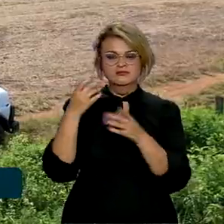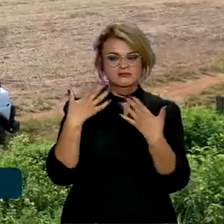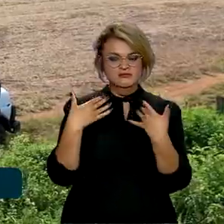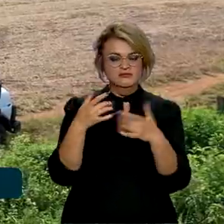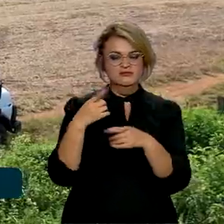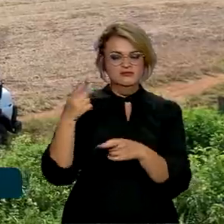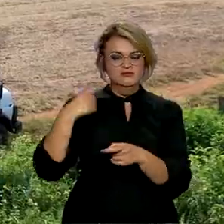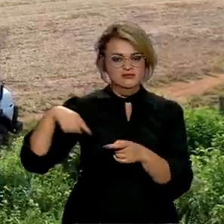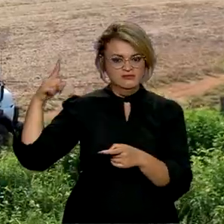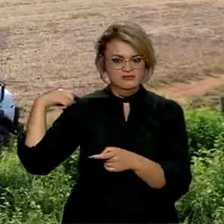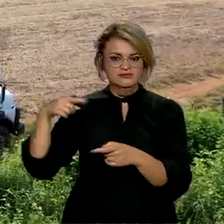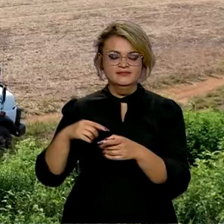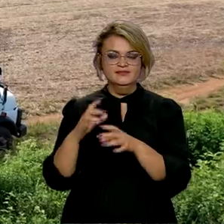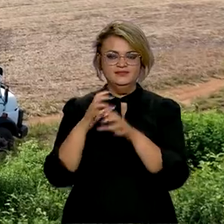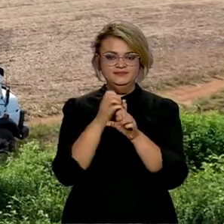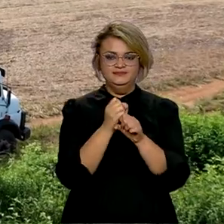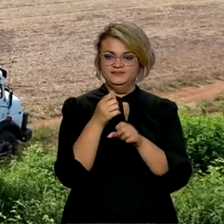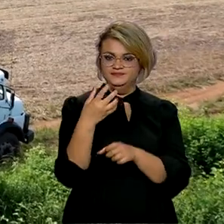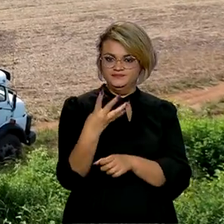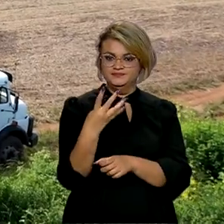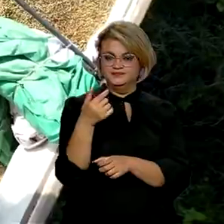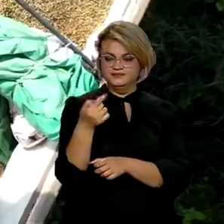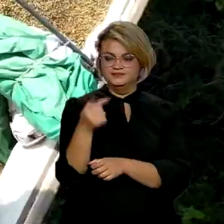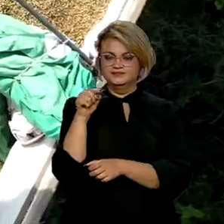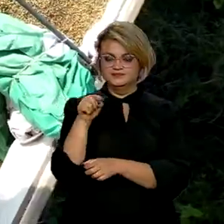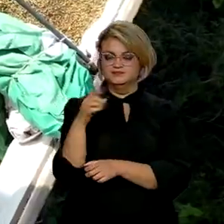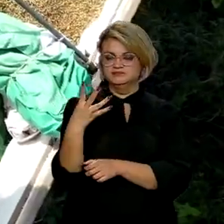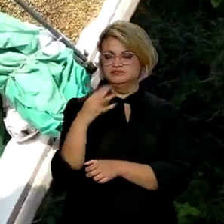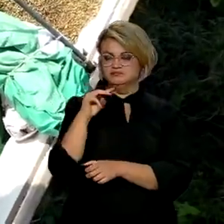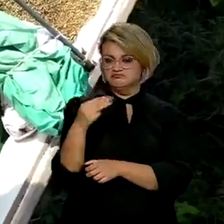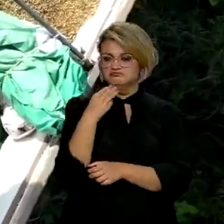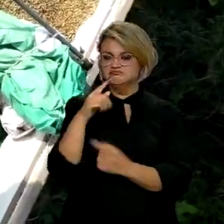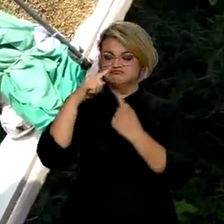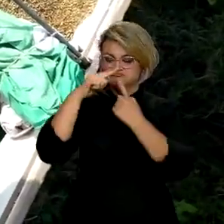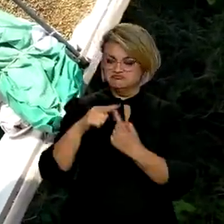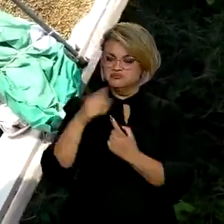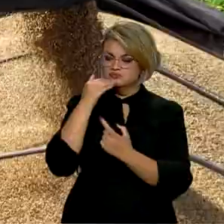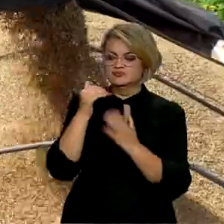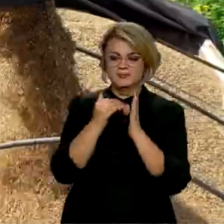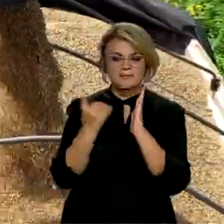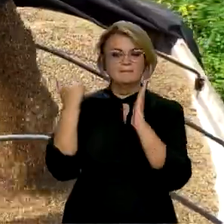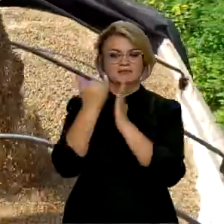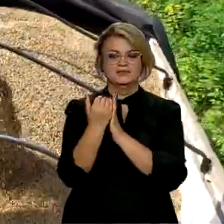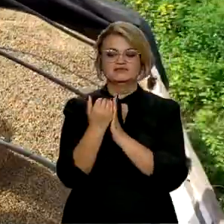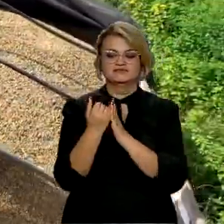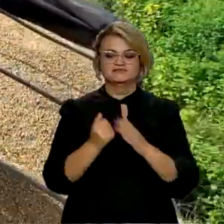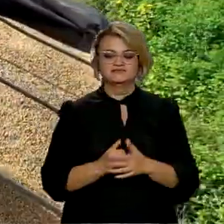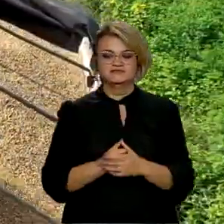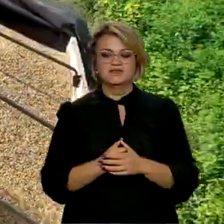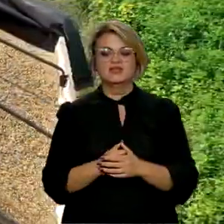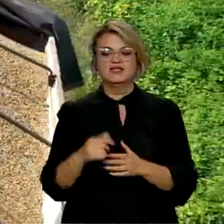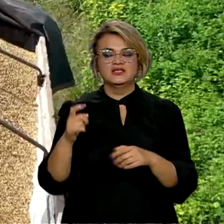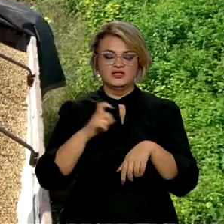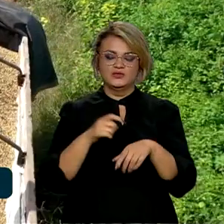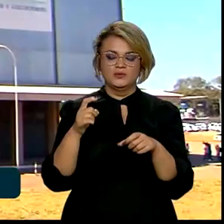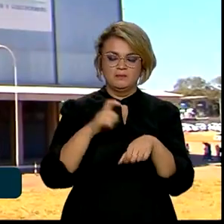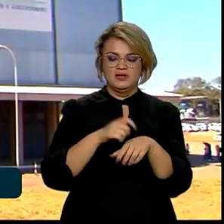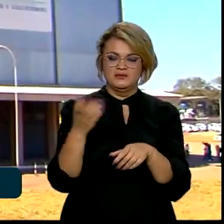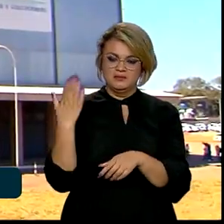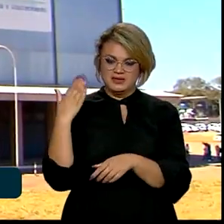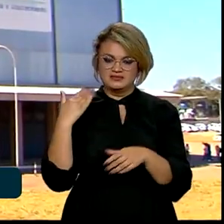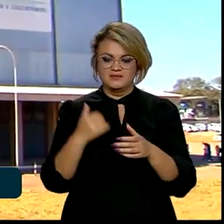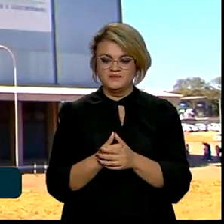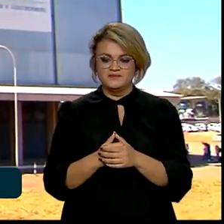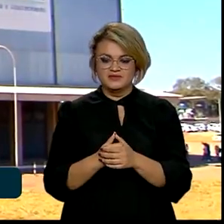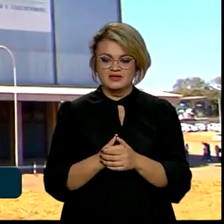passada. São 47,4 milhões de toneladas a mais que o colhido no ciclo anterior. De